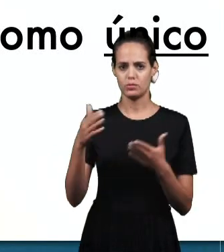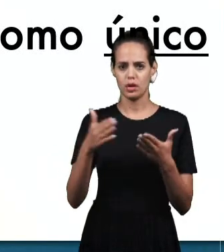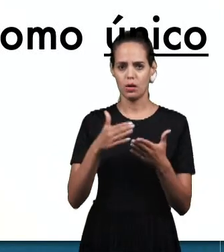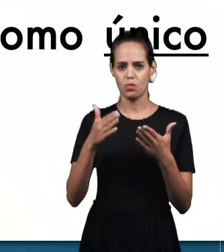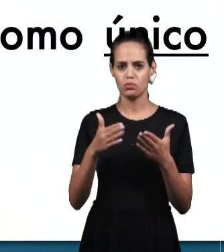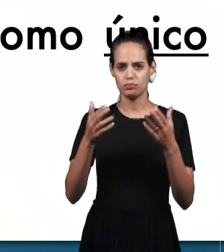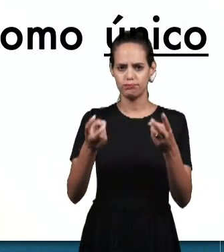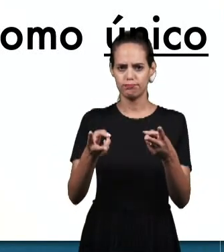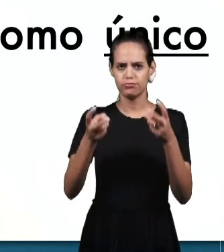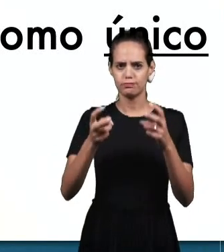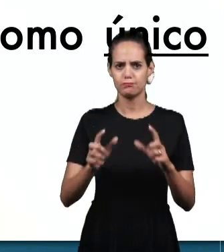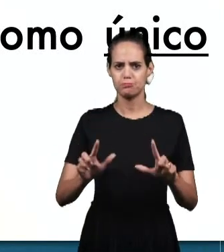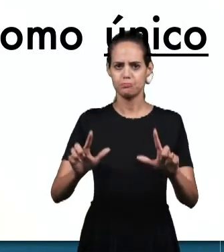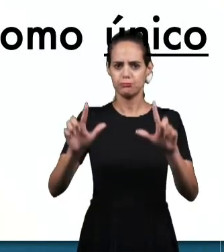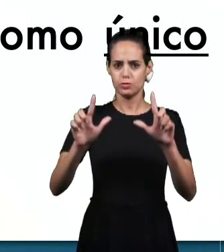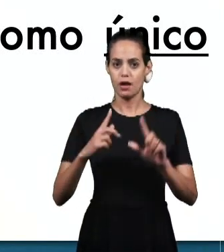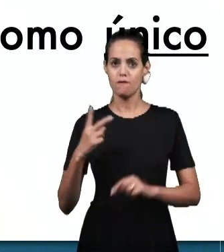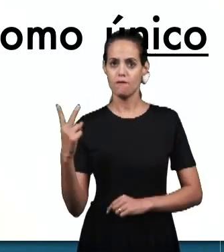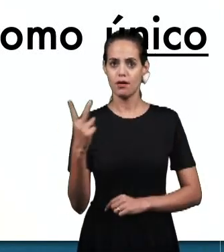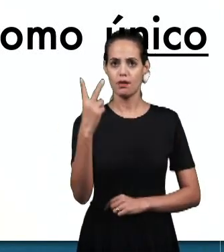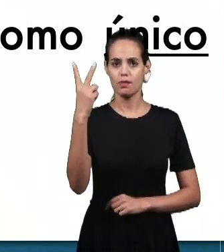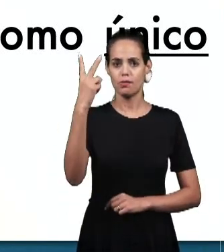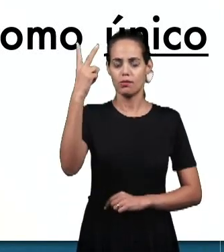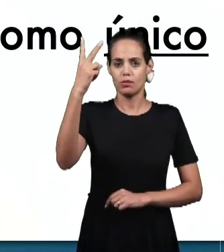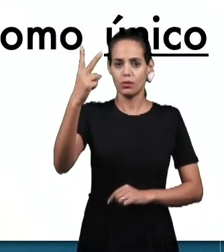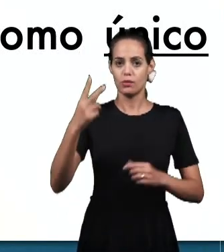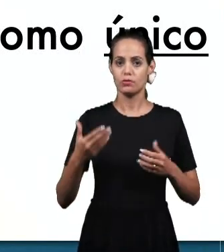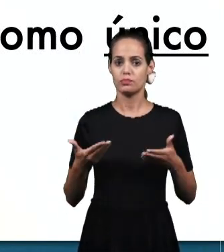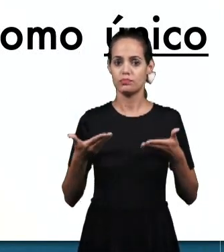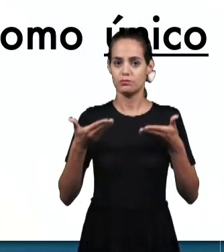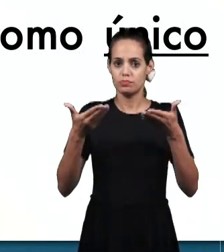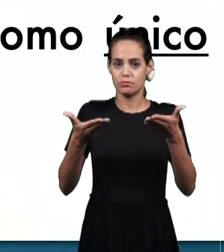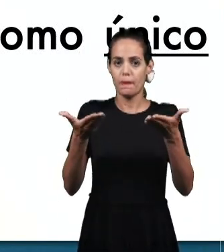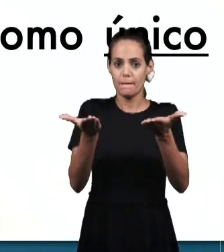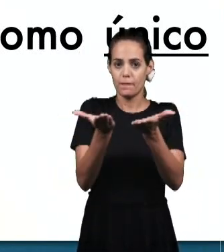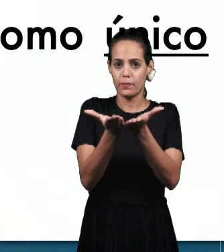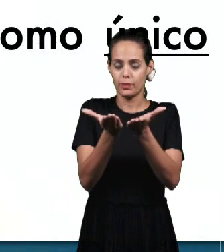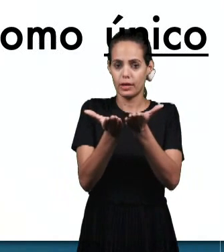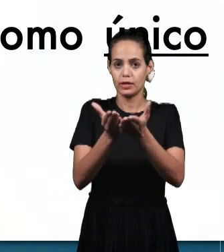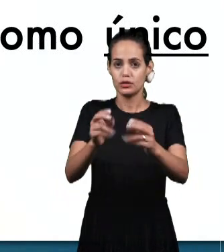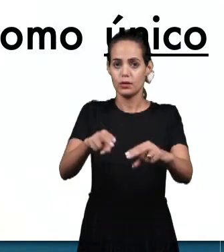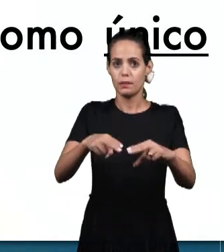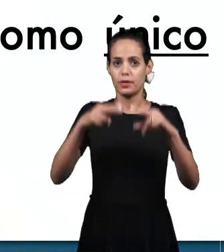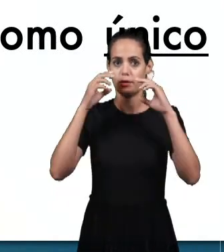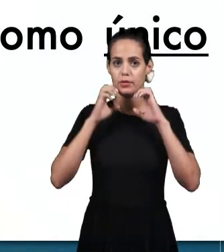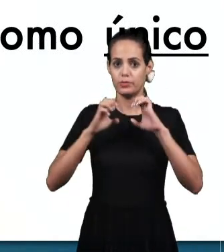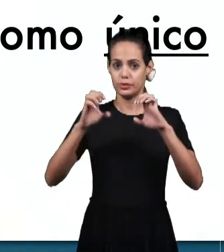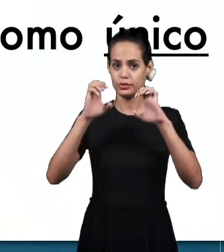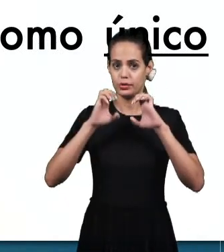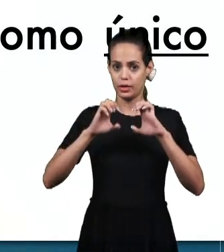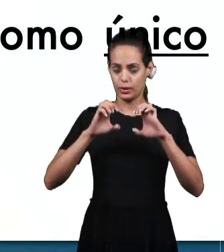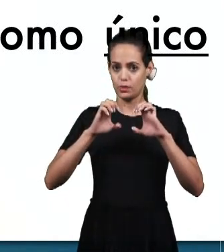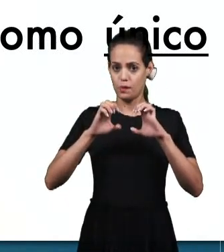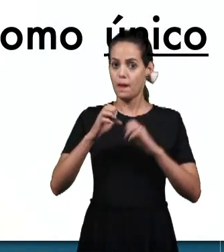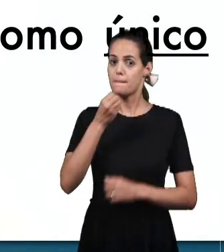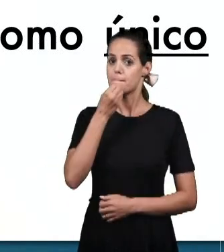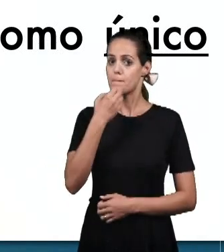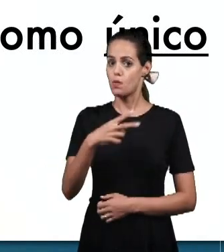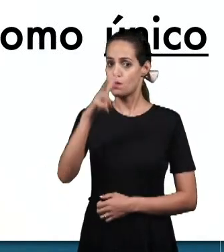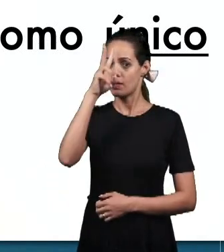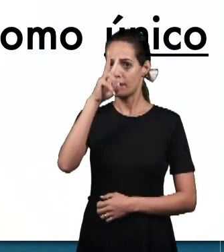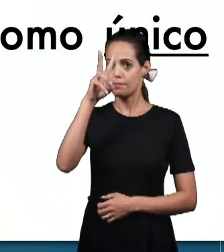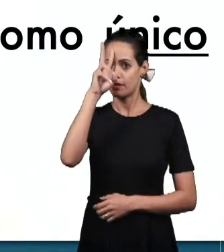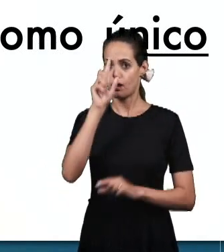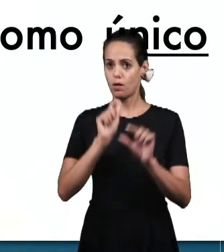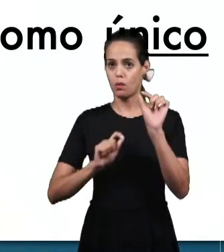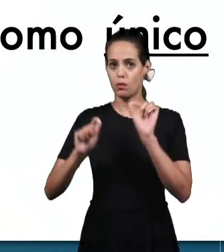disposição do crente Através do Evangelho É bom lembrar que os assuntos que